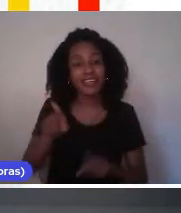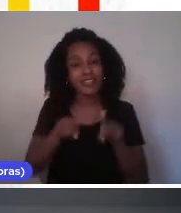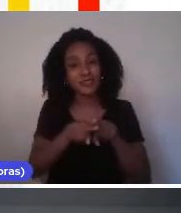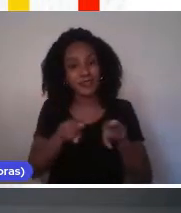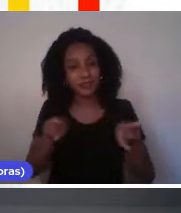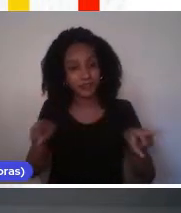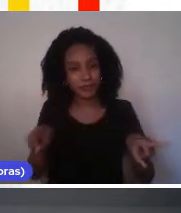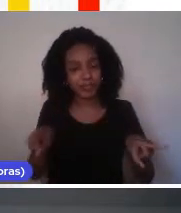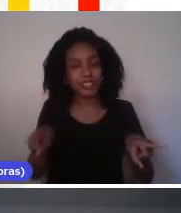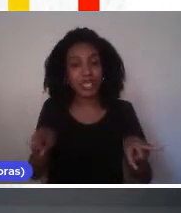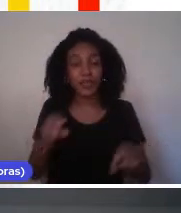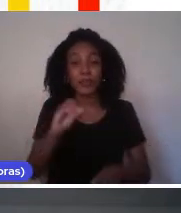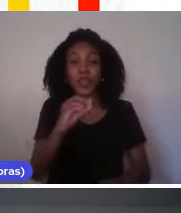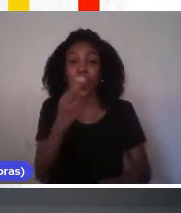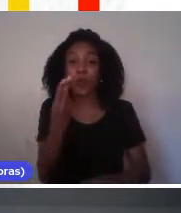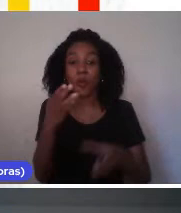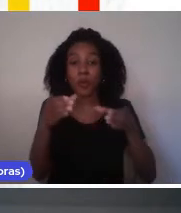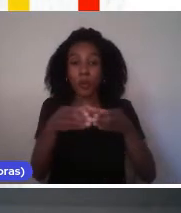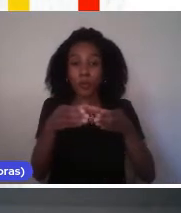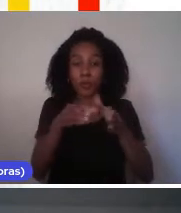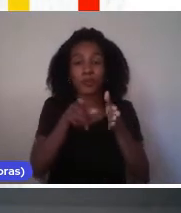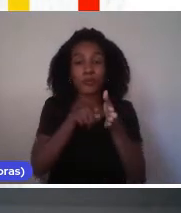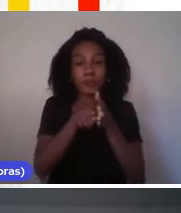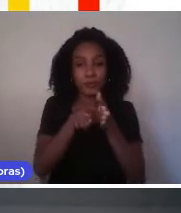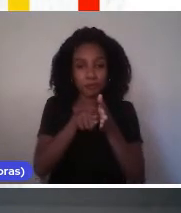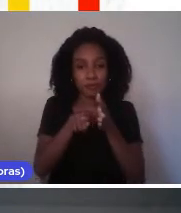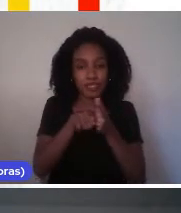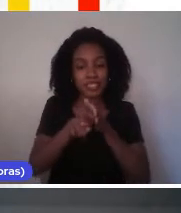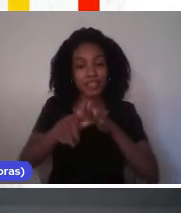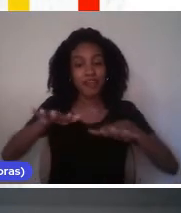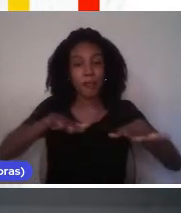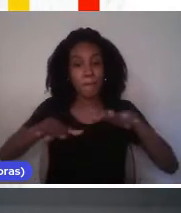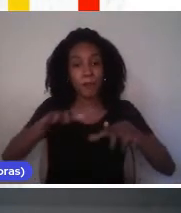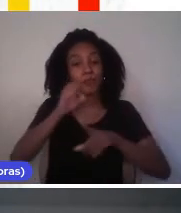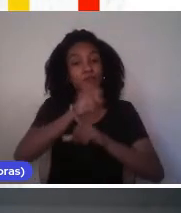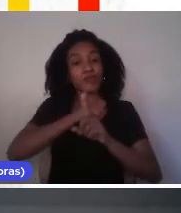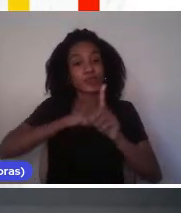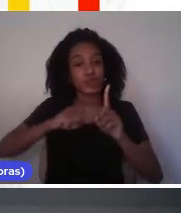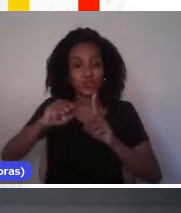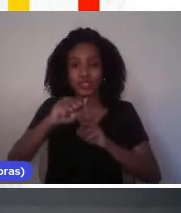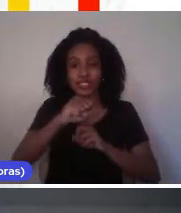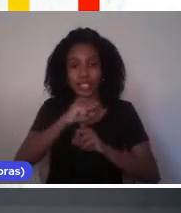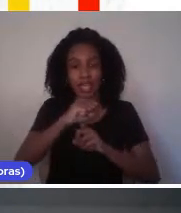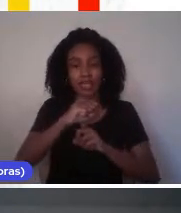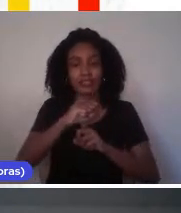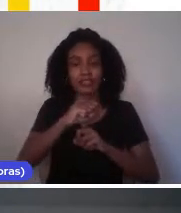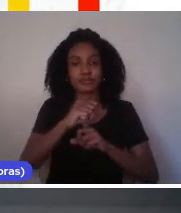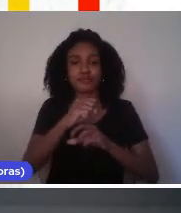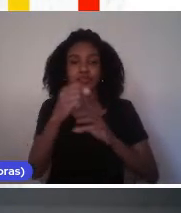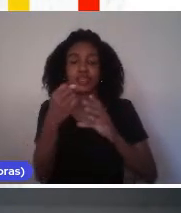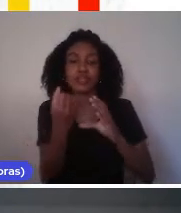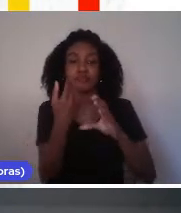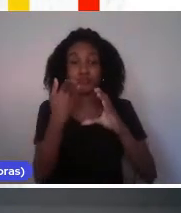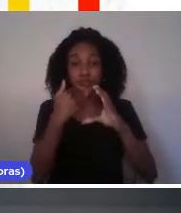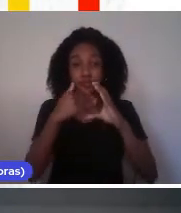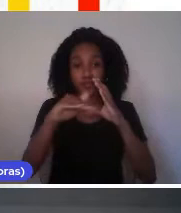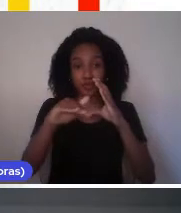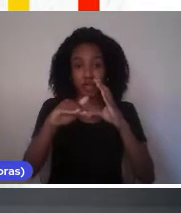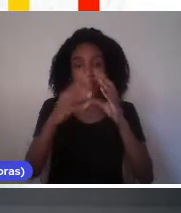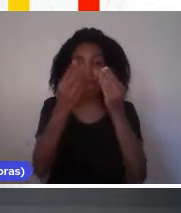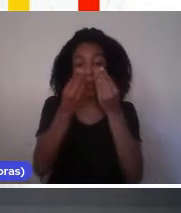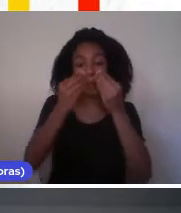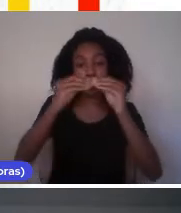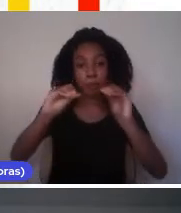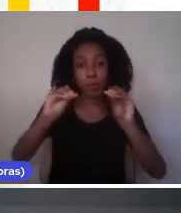e ou os grupos de pesquisa, movimentos sociais, serão enviados ao próprio